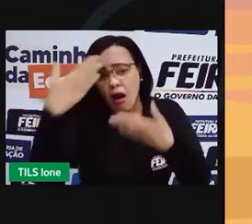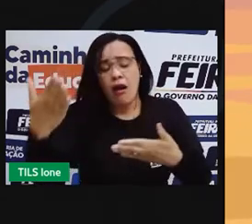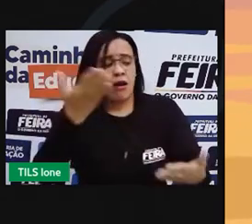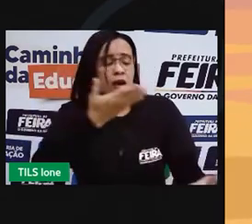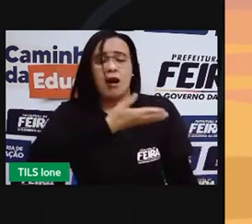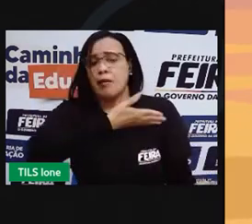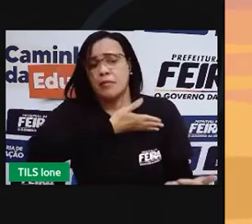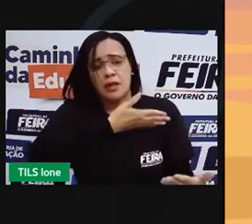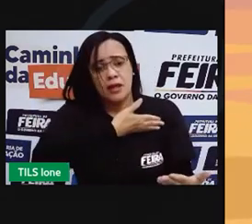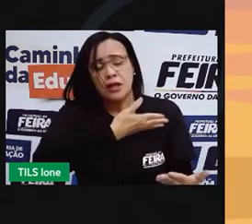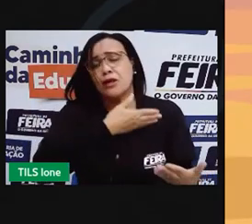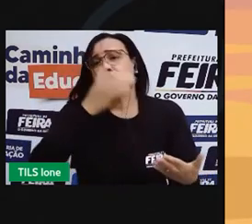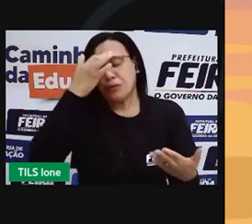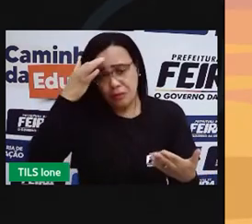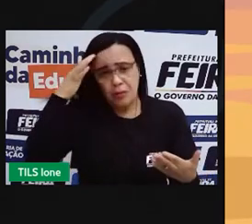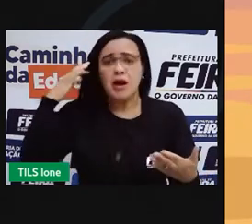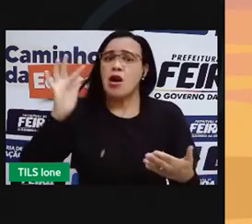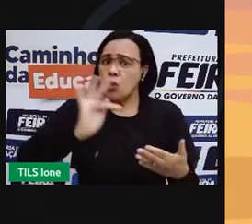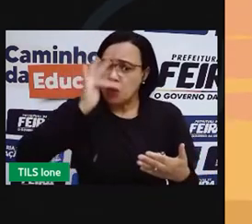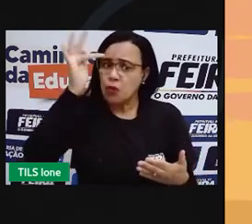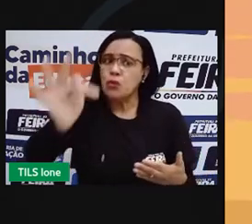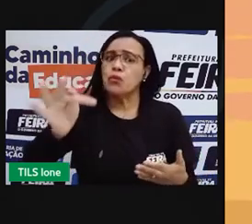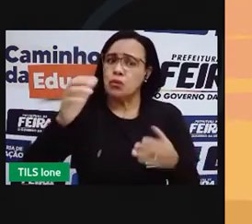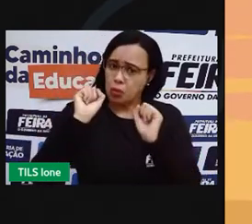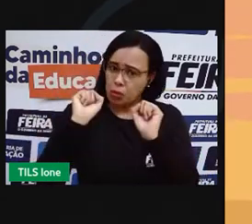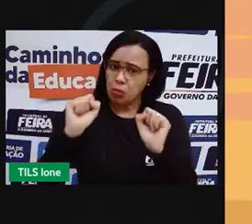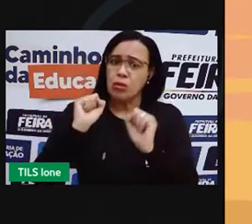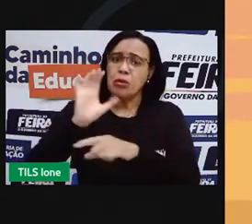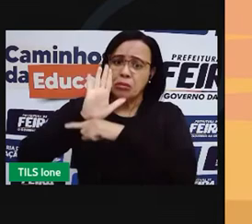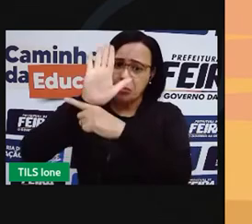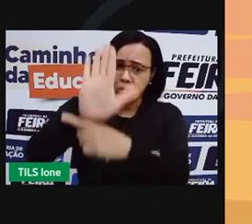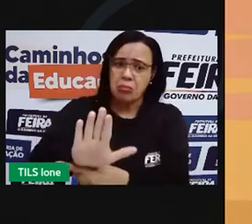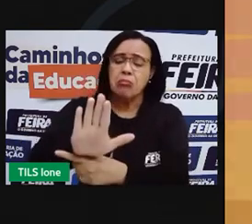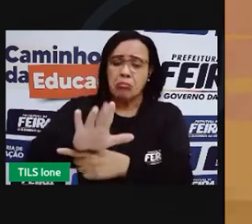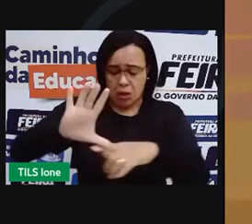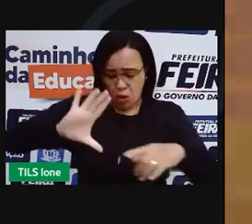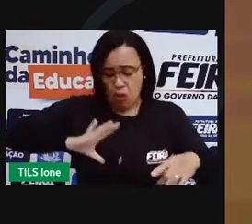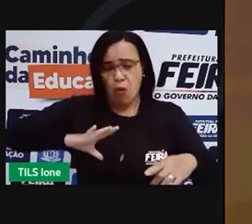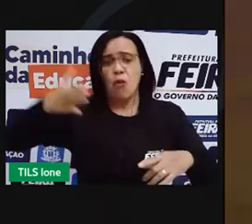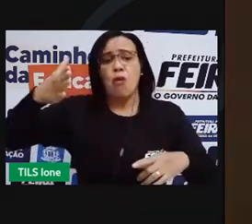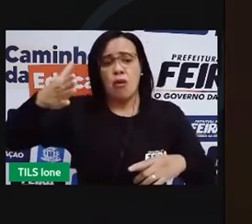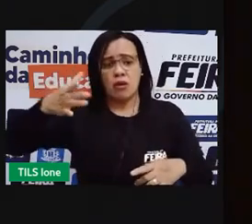Bem que você falou que um dia eu poderia precisar da sua coragem.